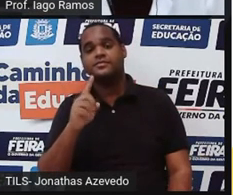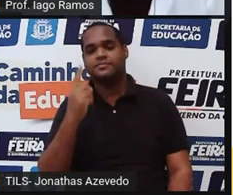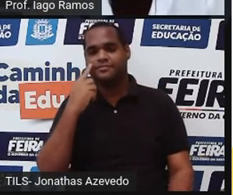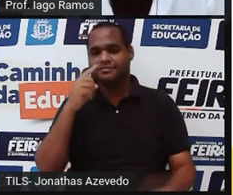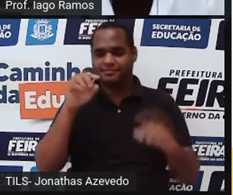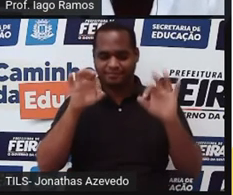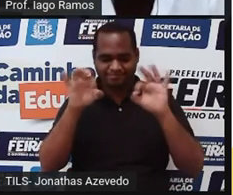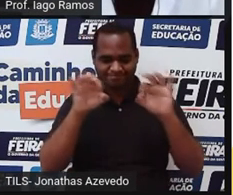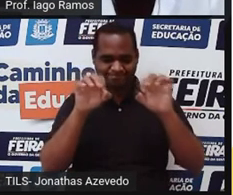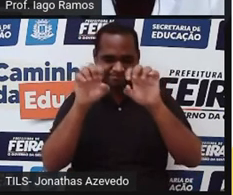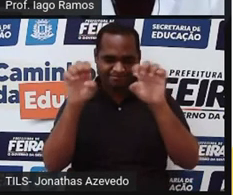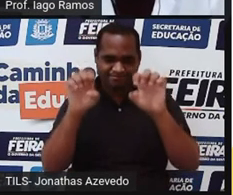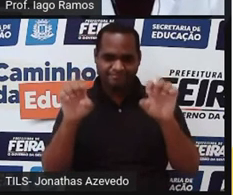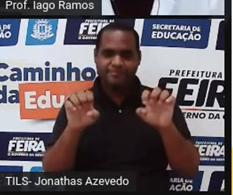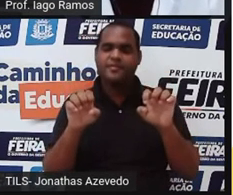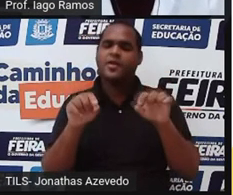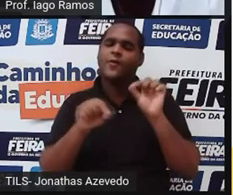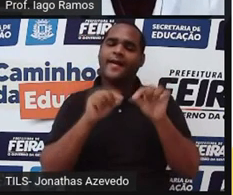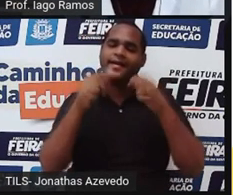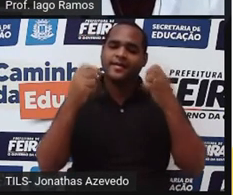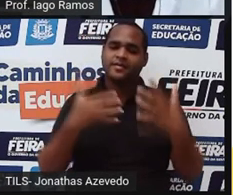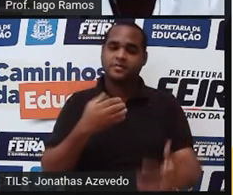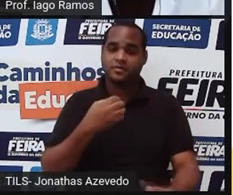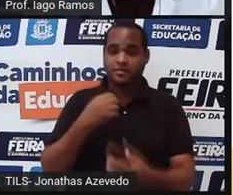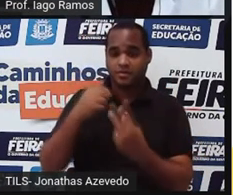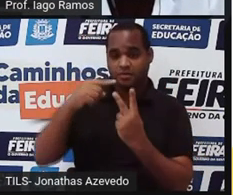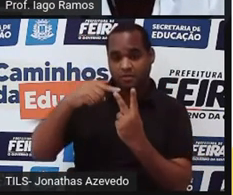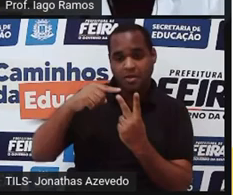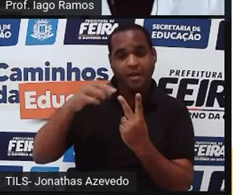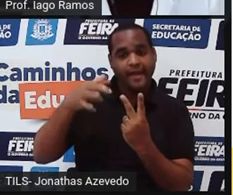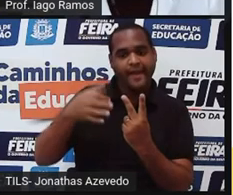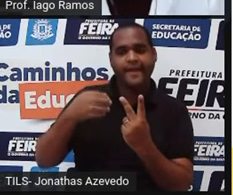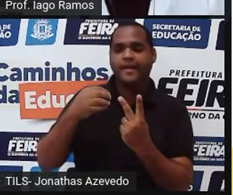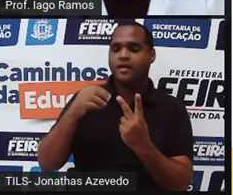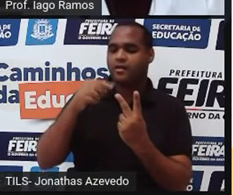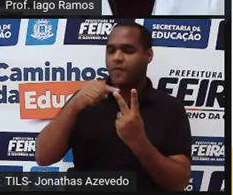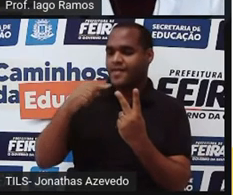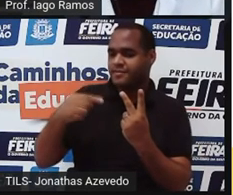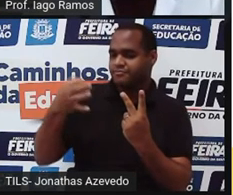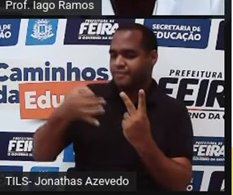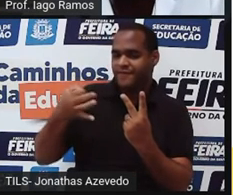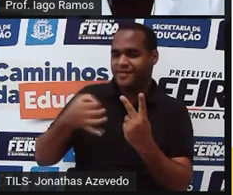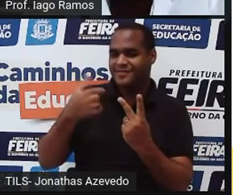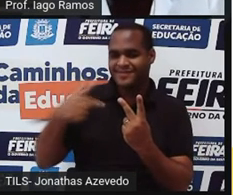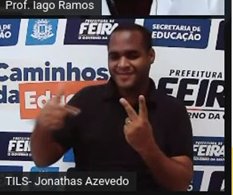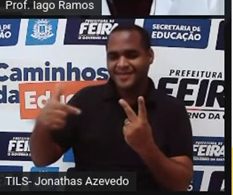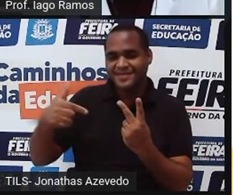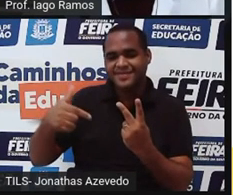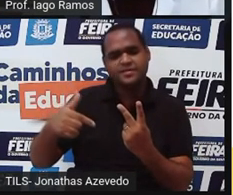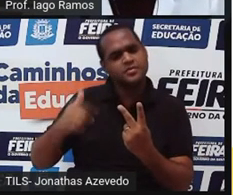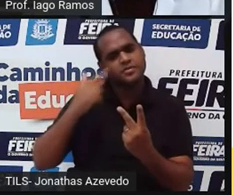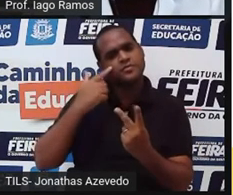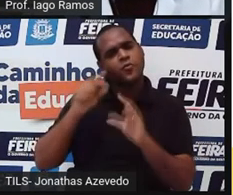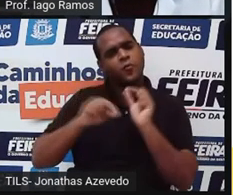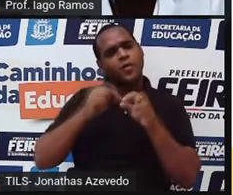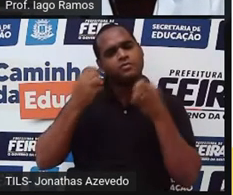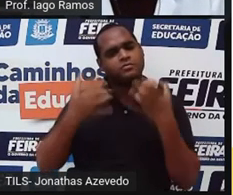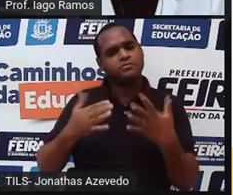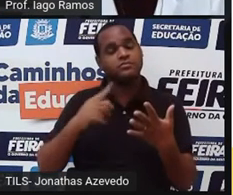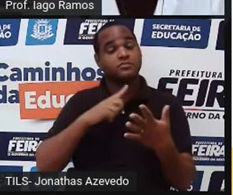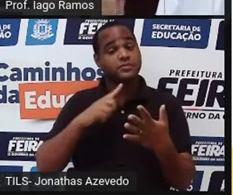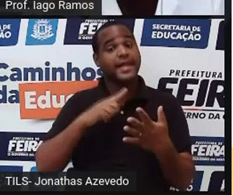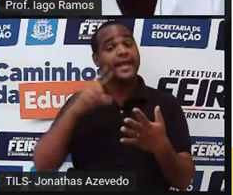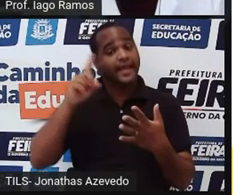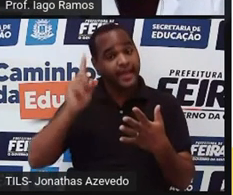seguinte, raízes de números não quadrados perfeitos. Os números quadrados perfeitos são aqueles que têm